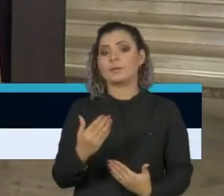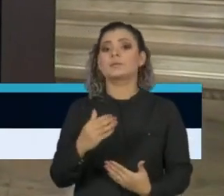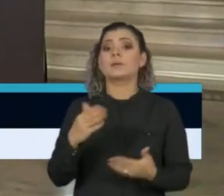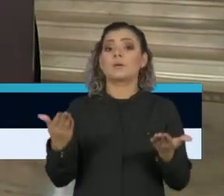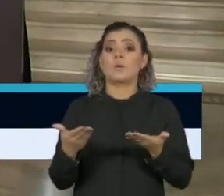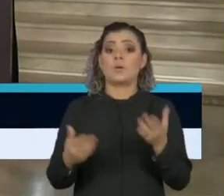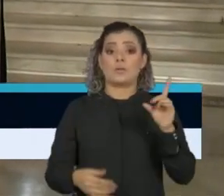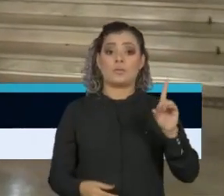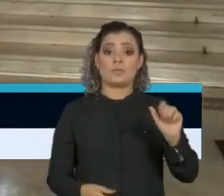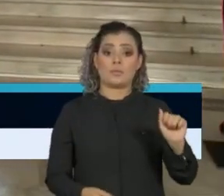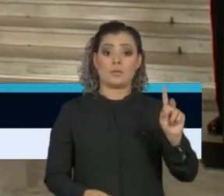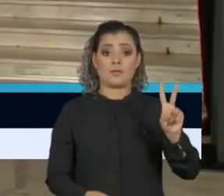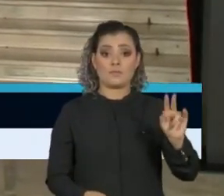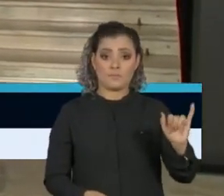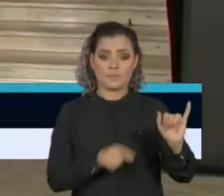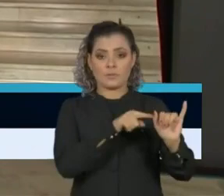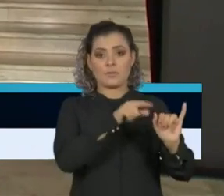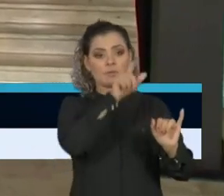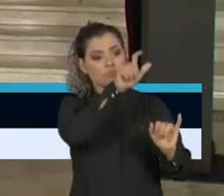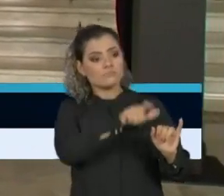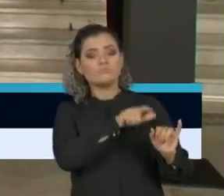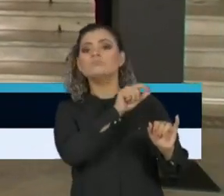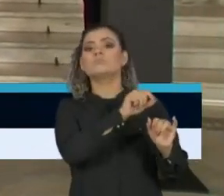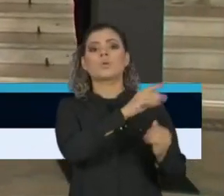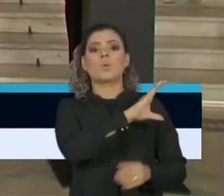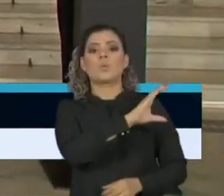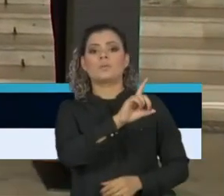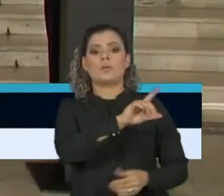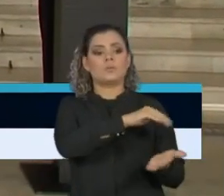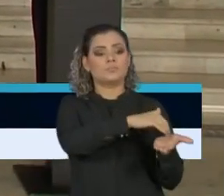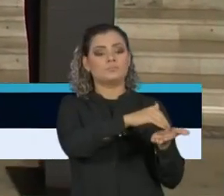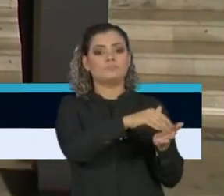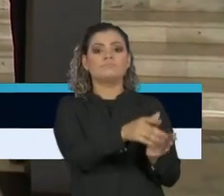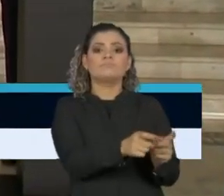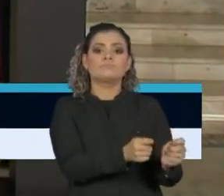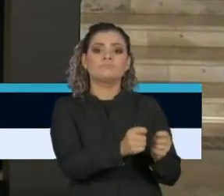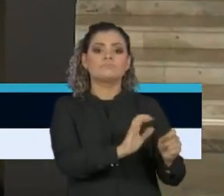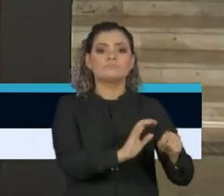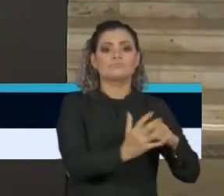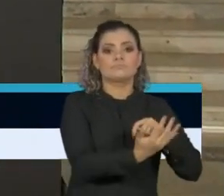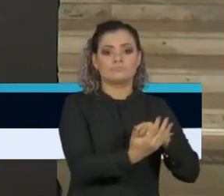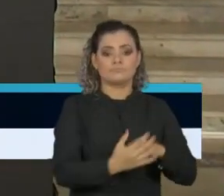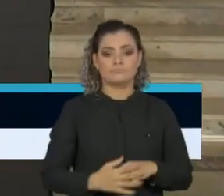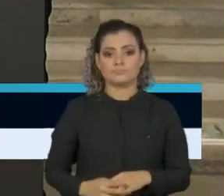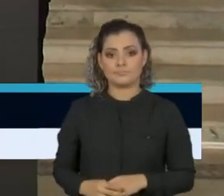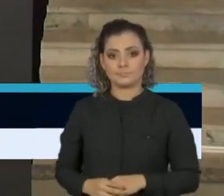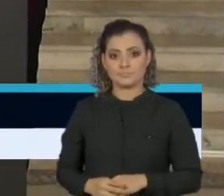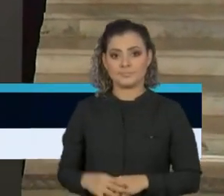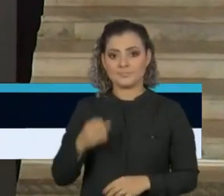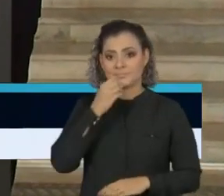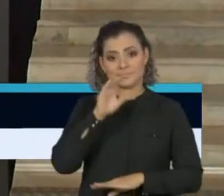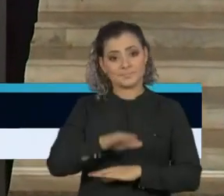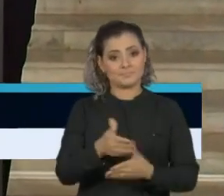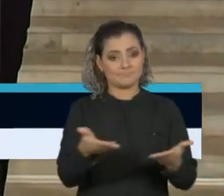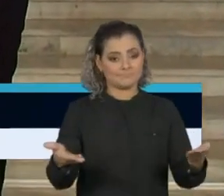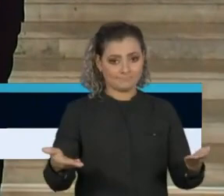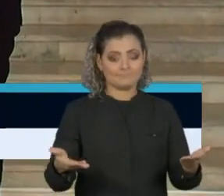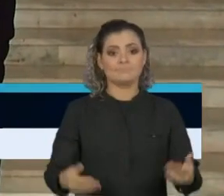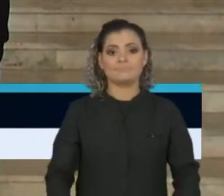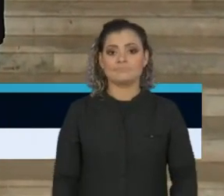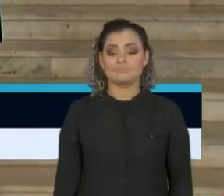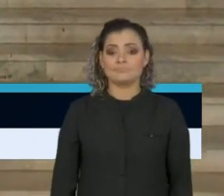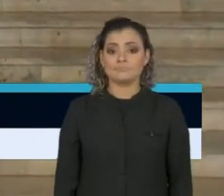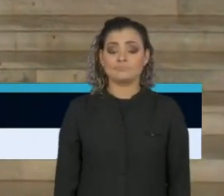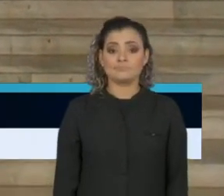David Wipp, coordenador do Comitê de Saúde, o Centro de Contingência do Covid-19. Boa tarde, governador. Boa tarde a todos.